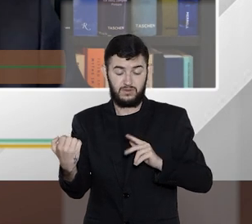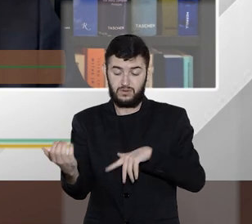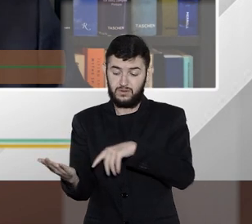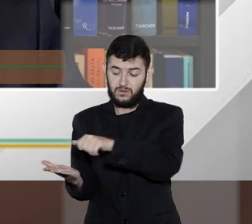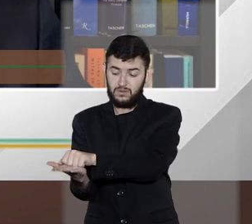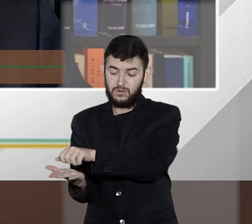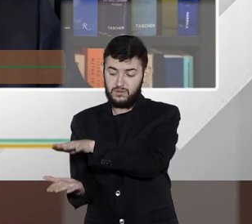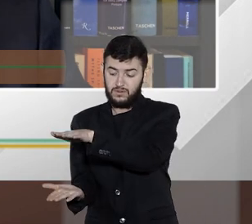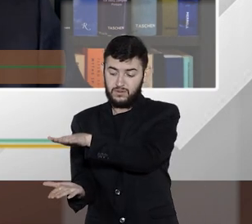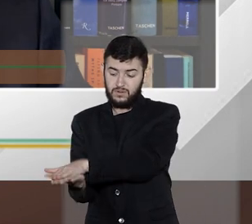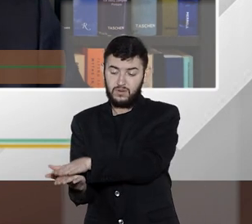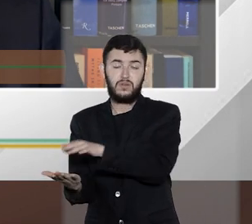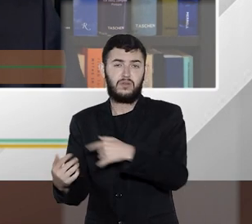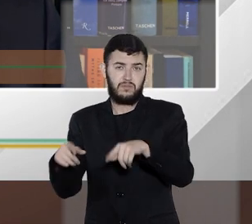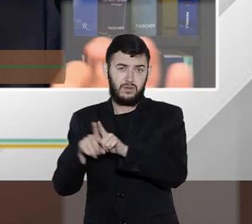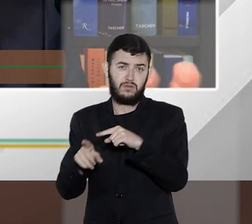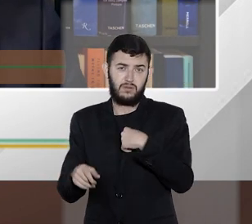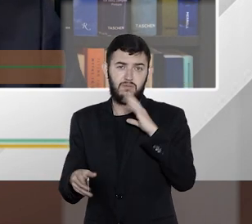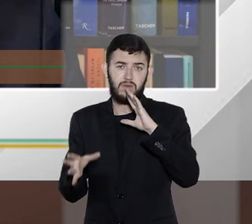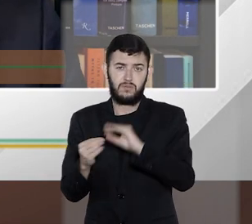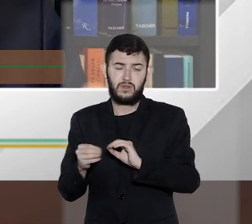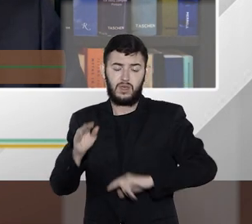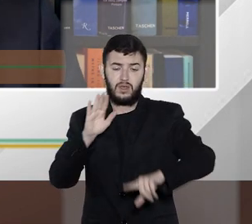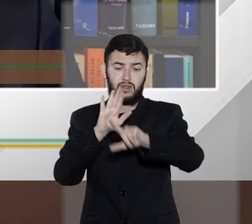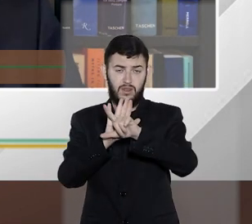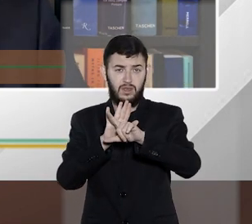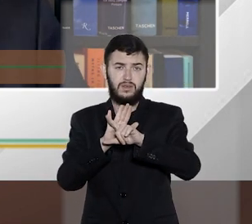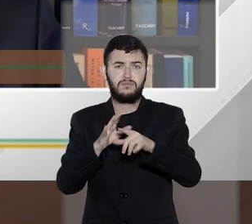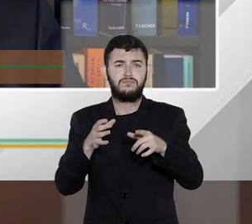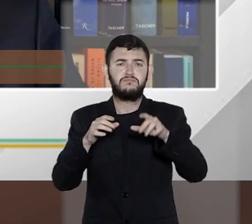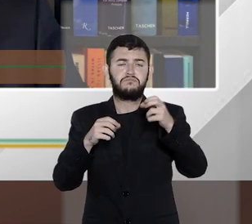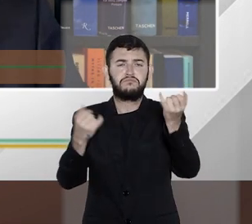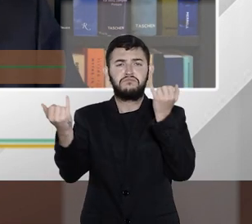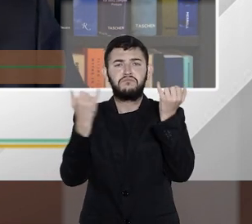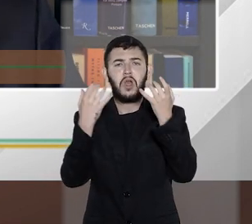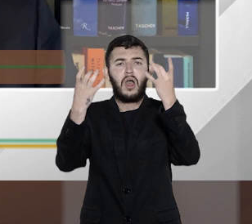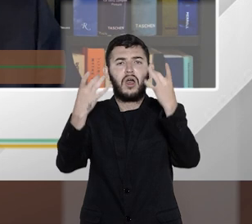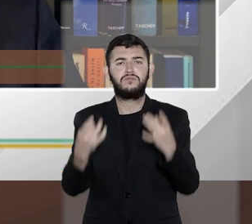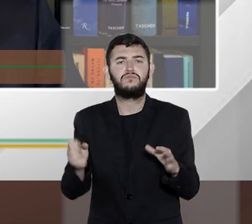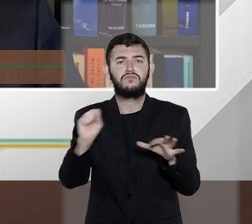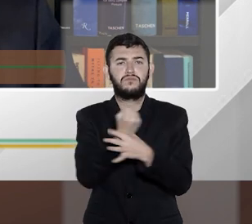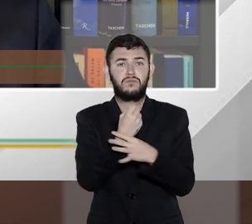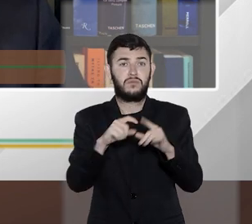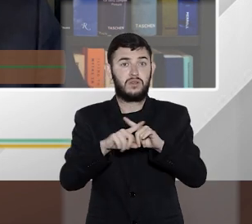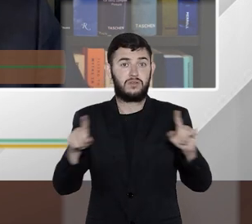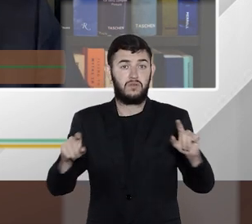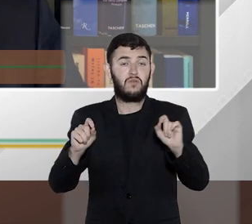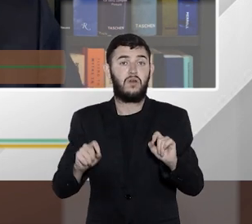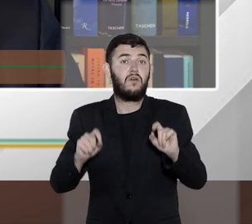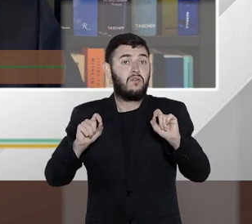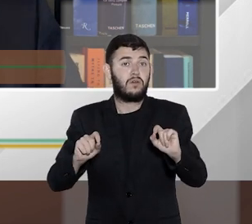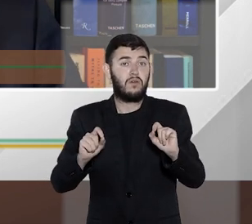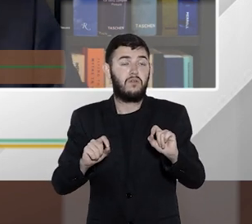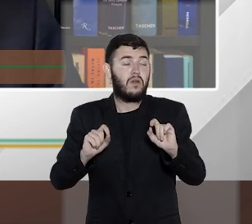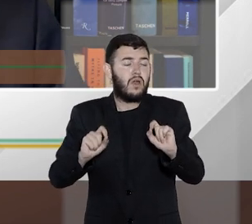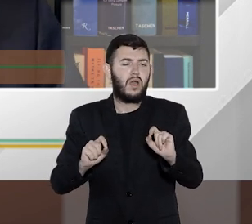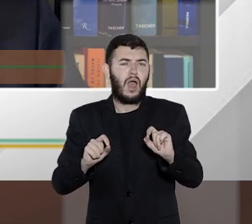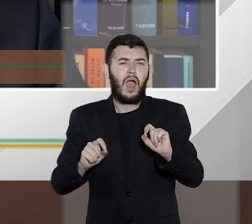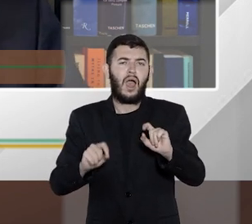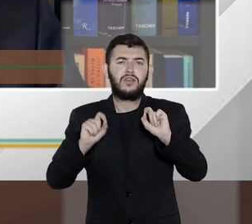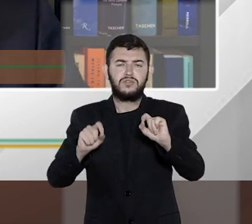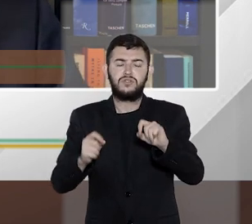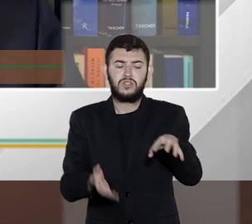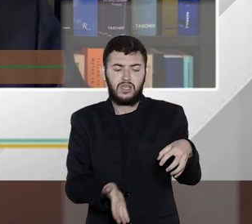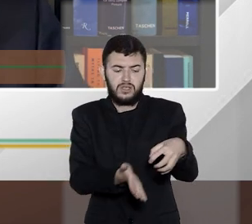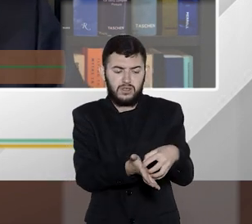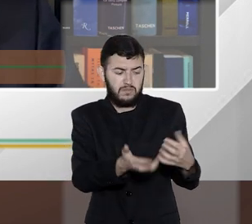advento da Lei Geral de Proteção de Dados e mesmo ainda sem o funcionamento efetivo da Agência Nacional de Proteção de Dados, a gente já tinha